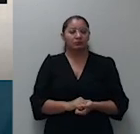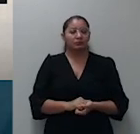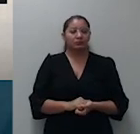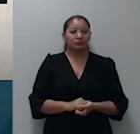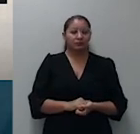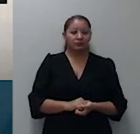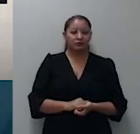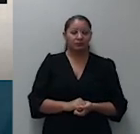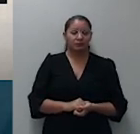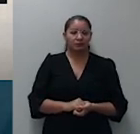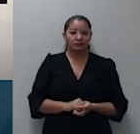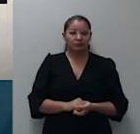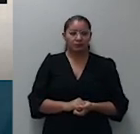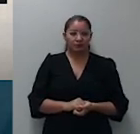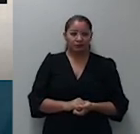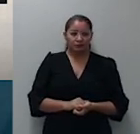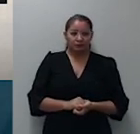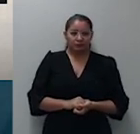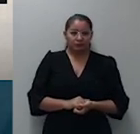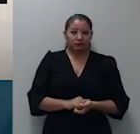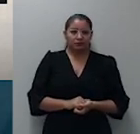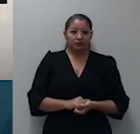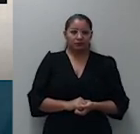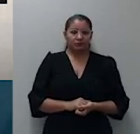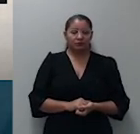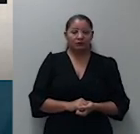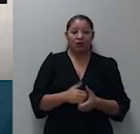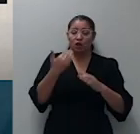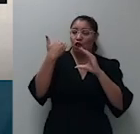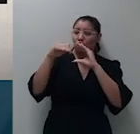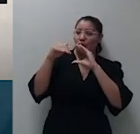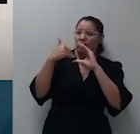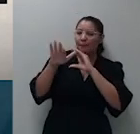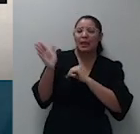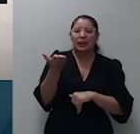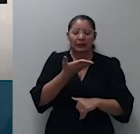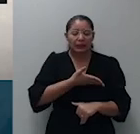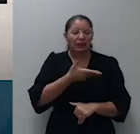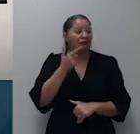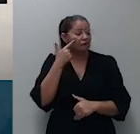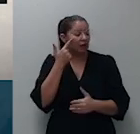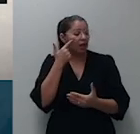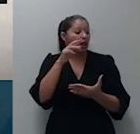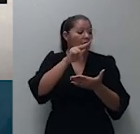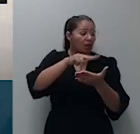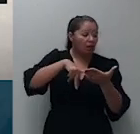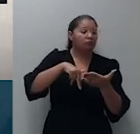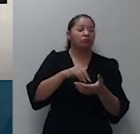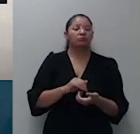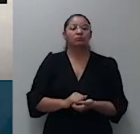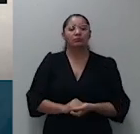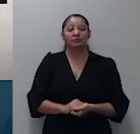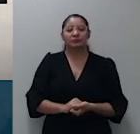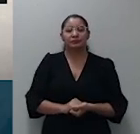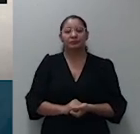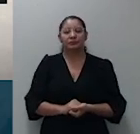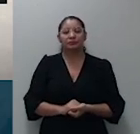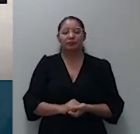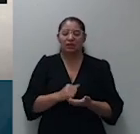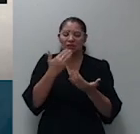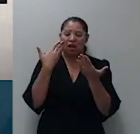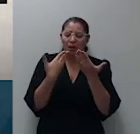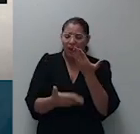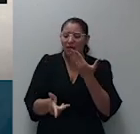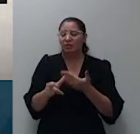lauda do material que encaminhei a vossa excelência e concluo. Quanto a este ponto, assim, inexistindo prejuízo entre o enfrentamento daquelas